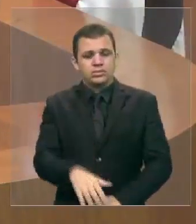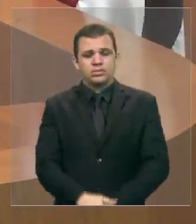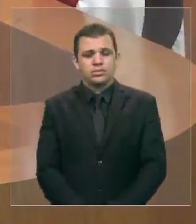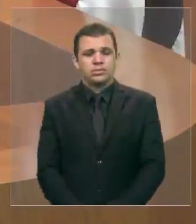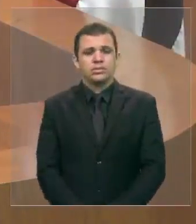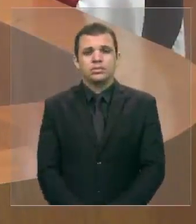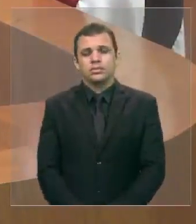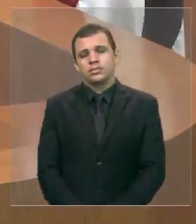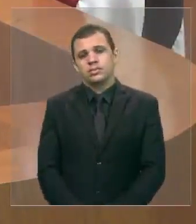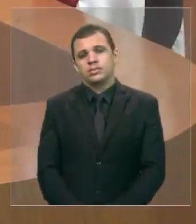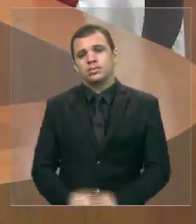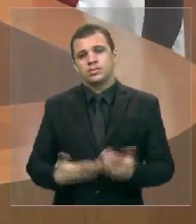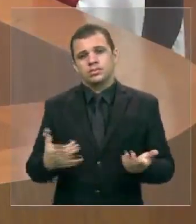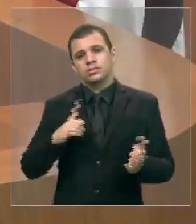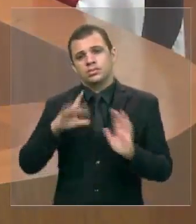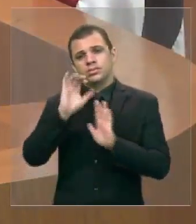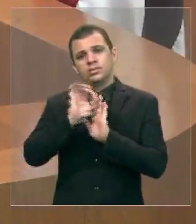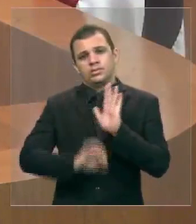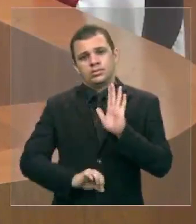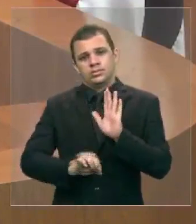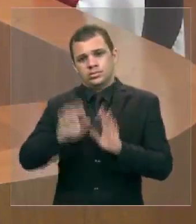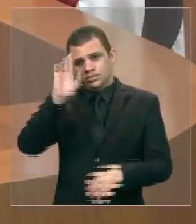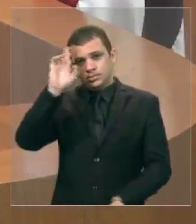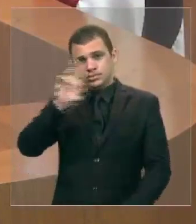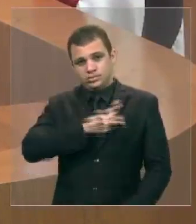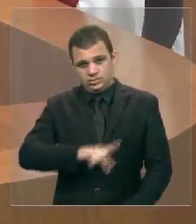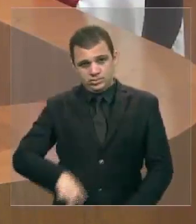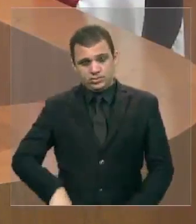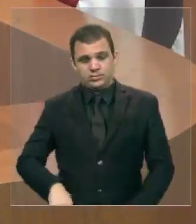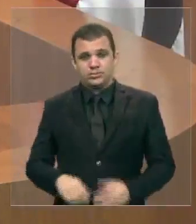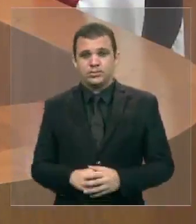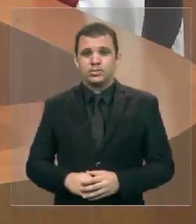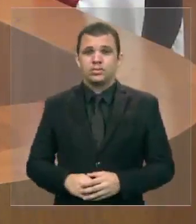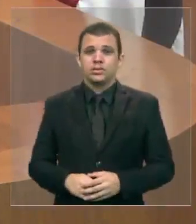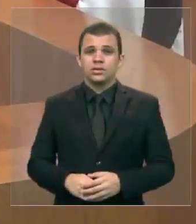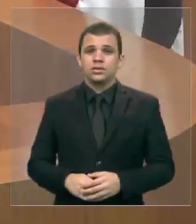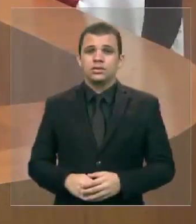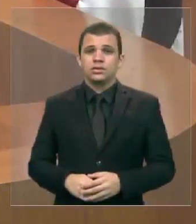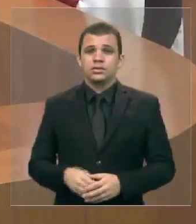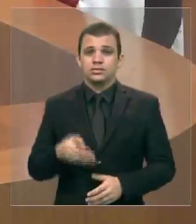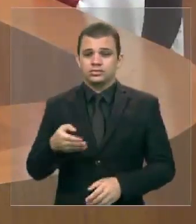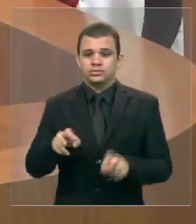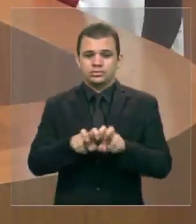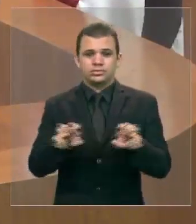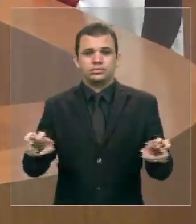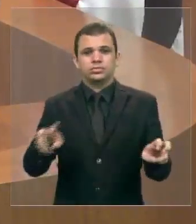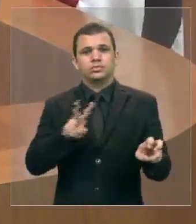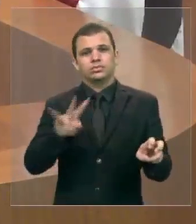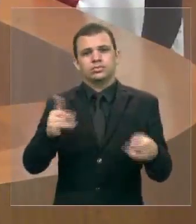Estou entrando com o ofício, presidente, para esta mesa aprovar.